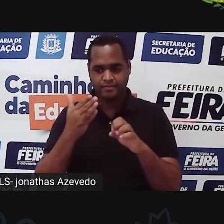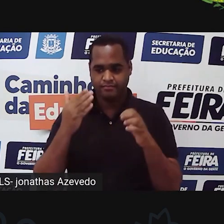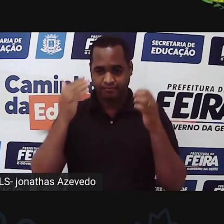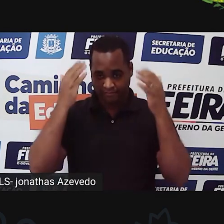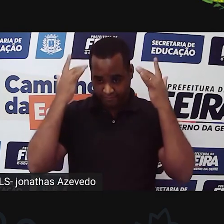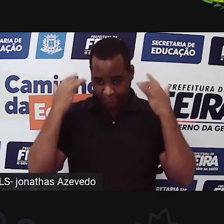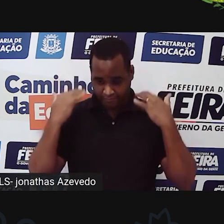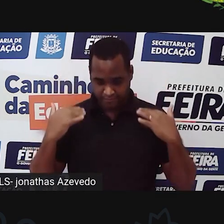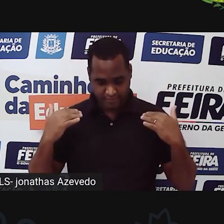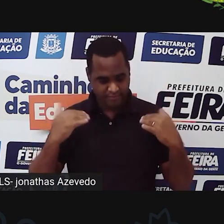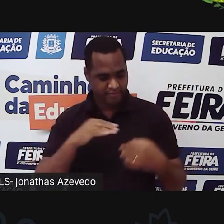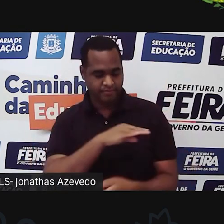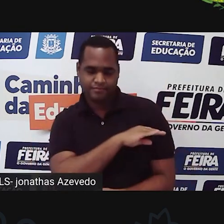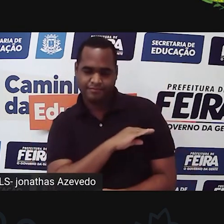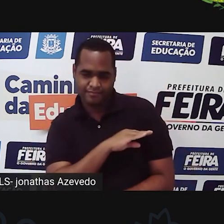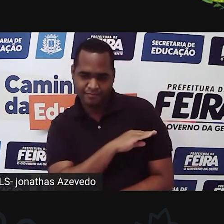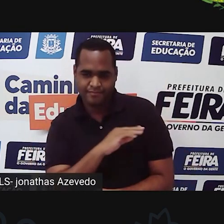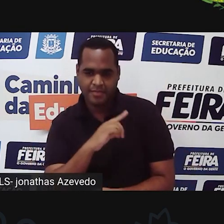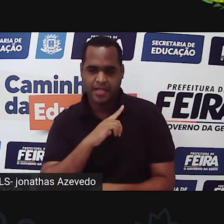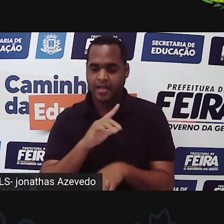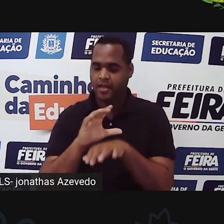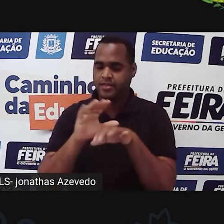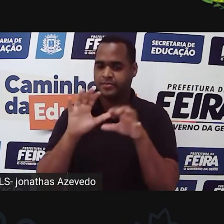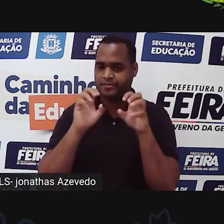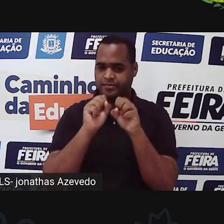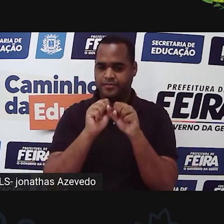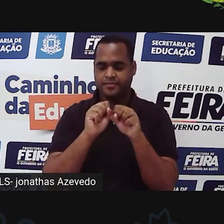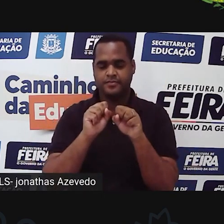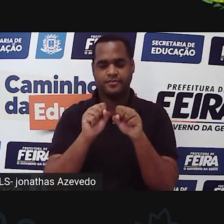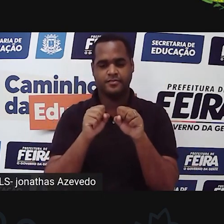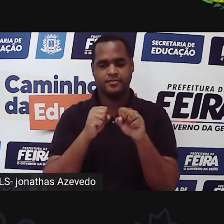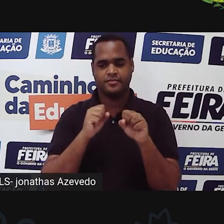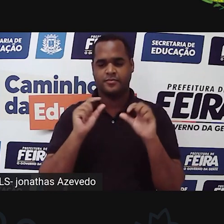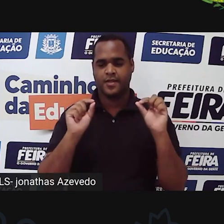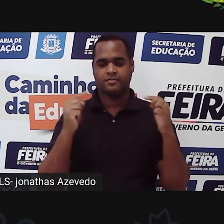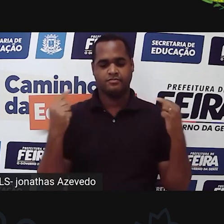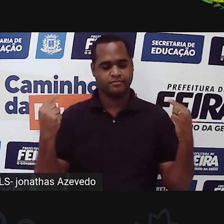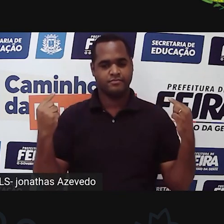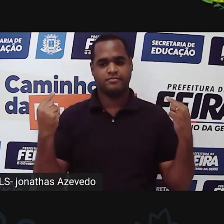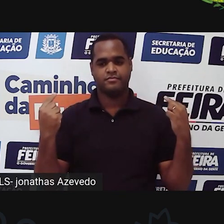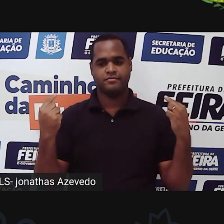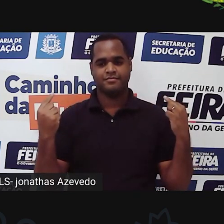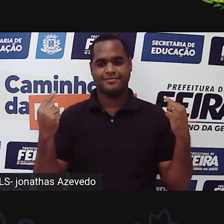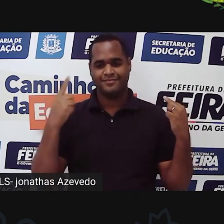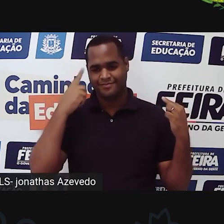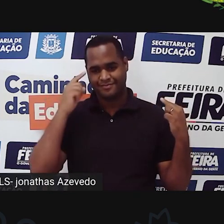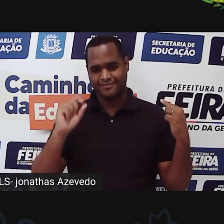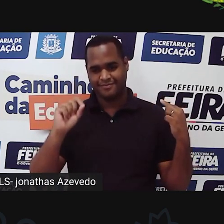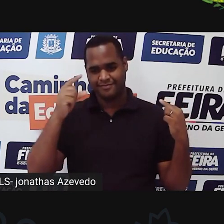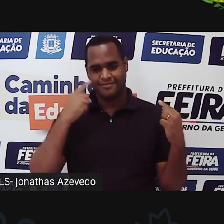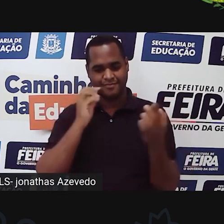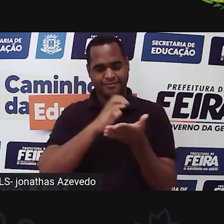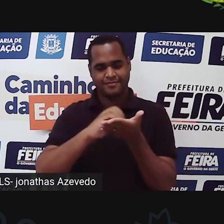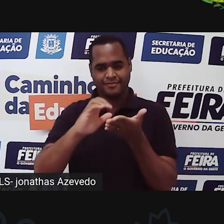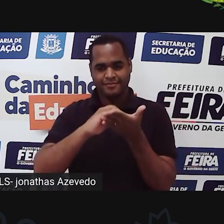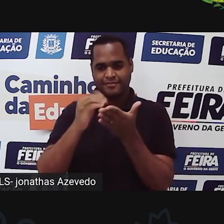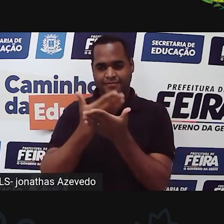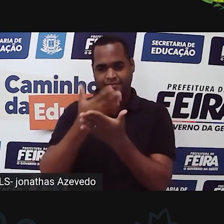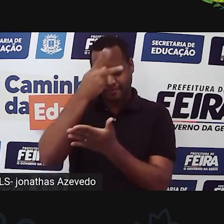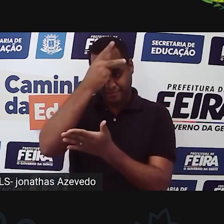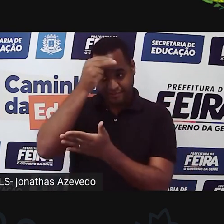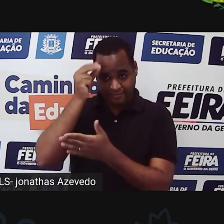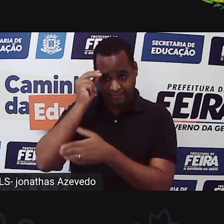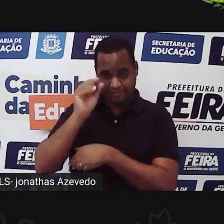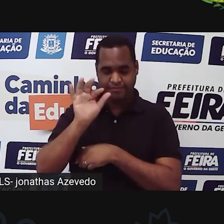compridos um pouco abaixo do ombro, eles são castanho escuro. Aqui atrás de mim está logo da Prefeitura Municipal de Feira de Santana e da